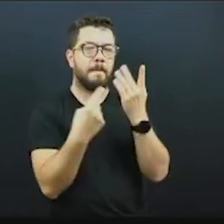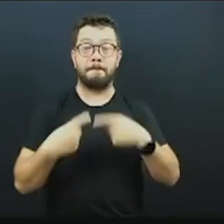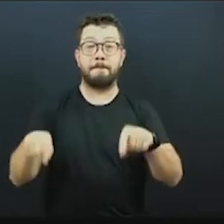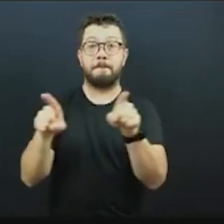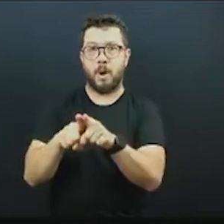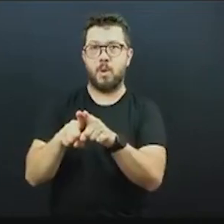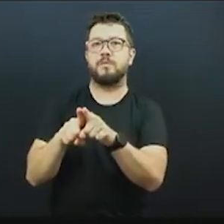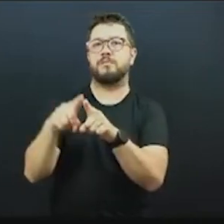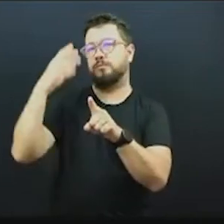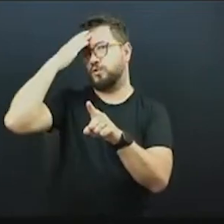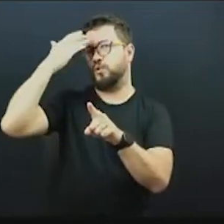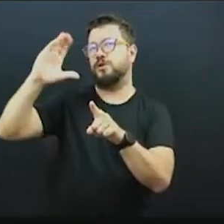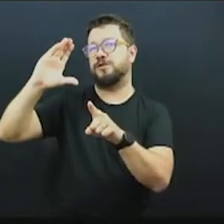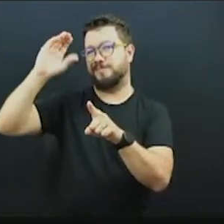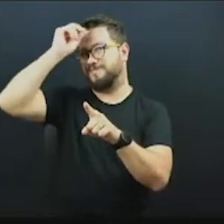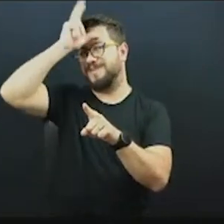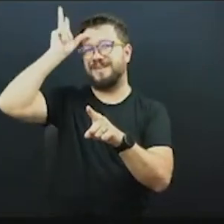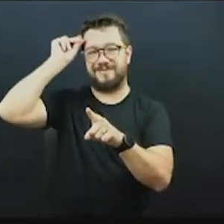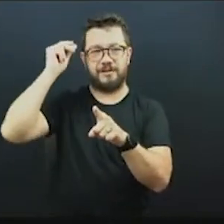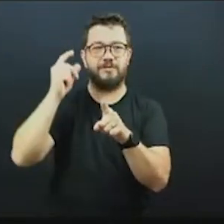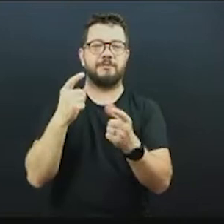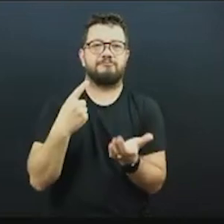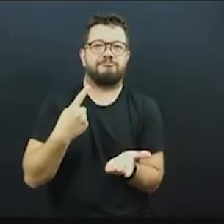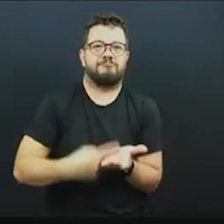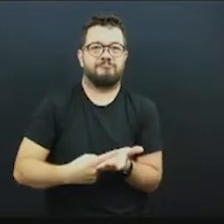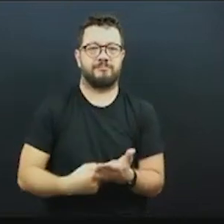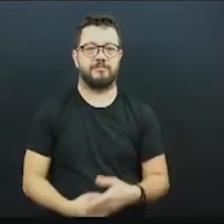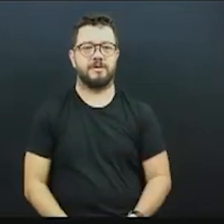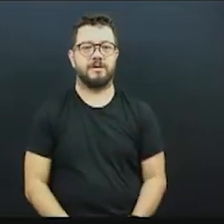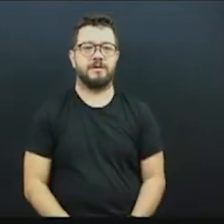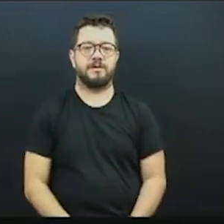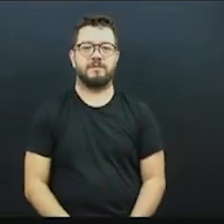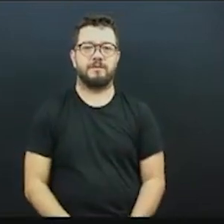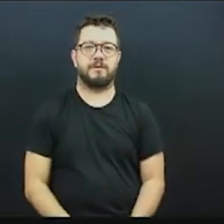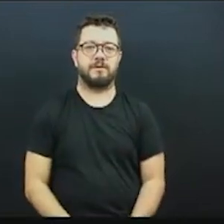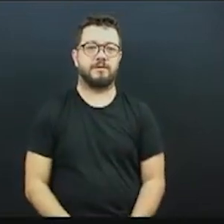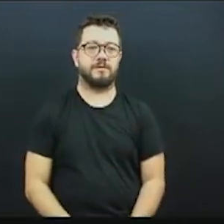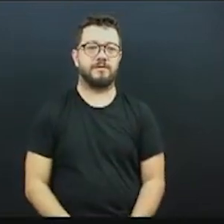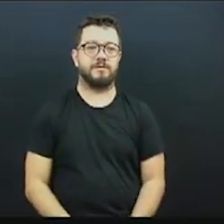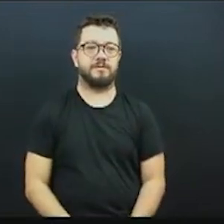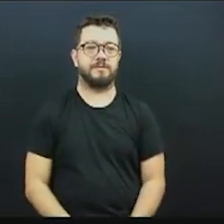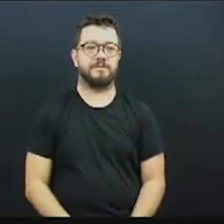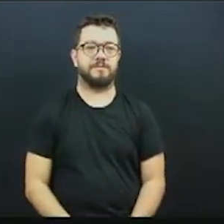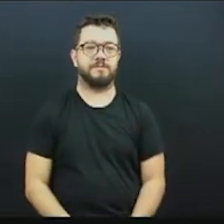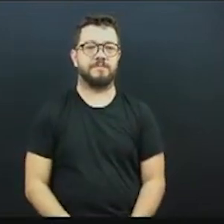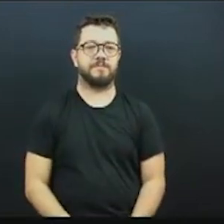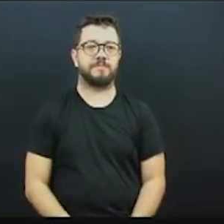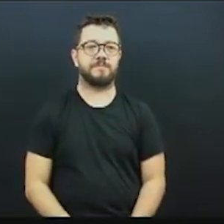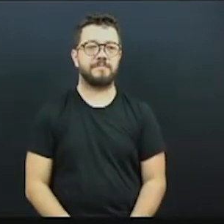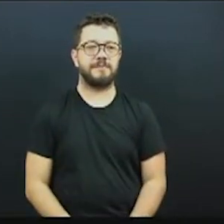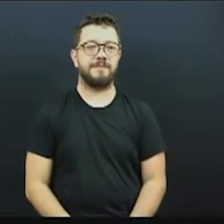É o primeiro projeto realizado pelo Banco para a Eletromobilidade. Então, é o primeiro projeto realizado por esse Banco Federal